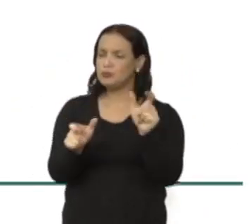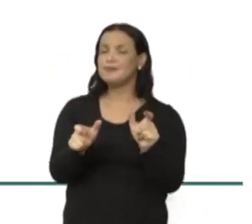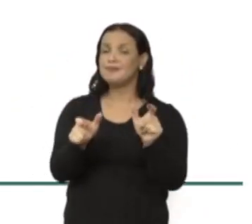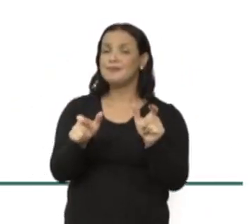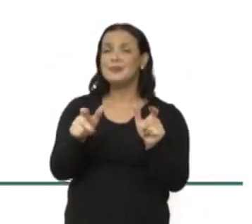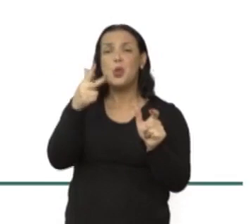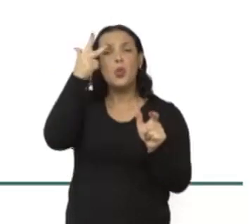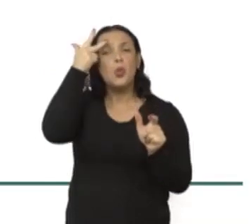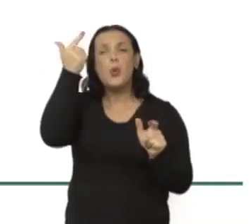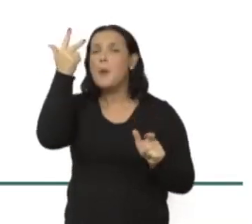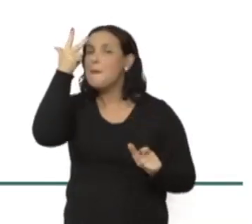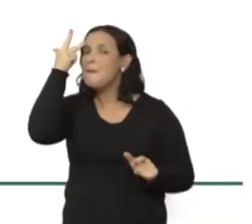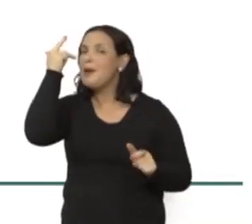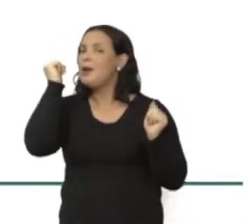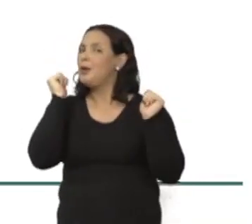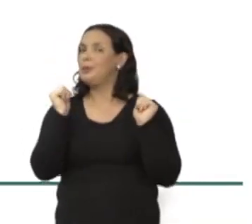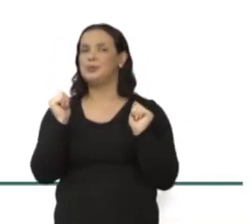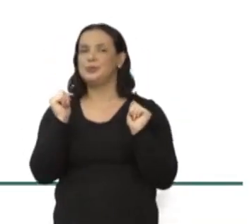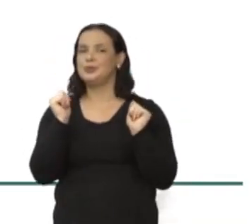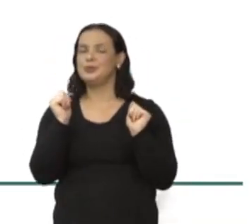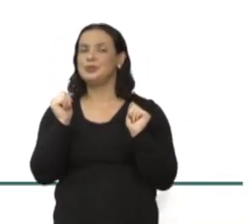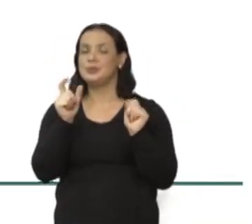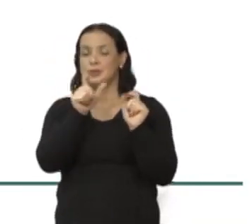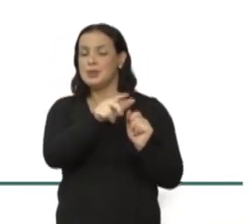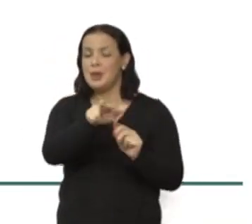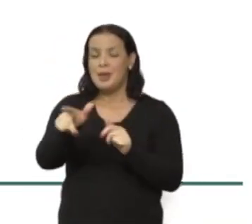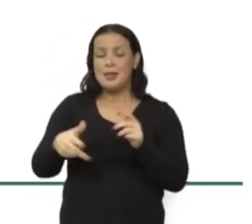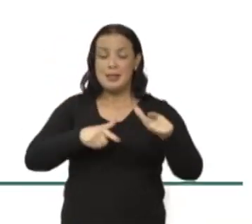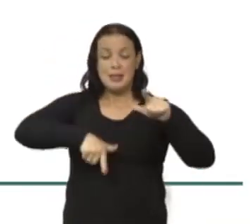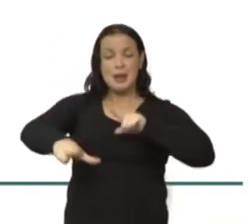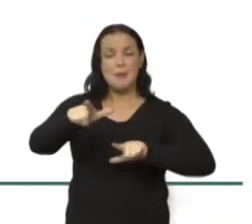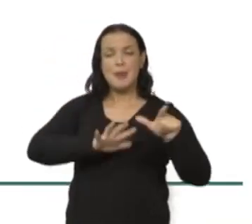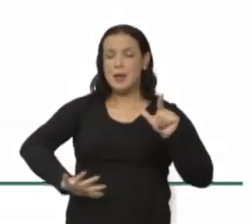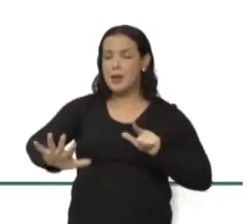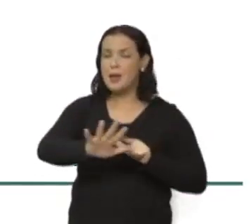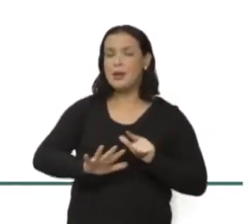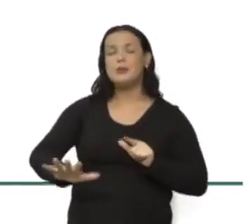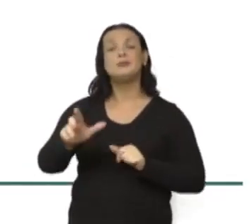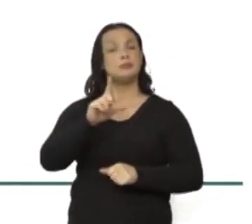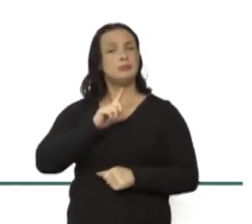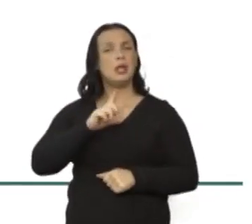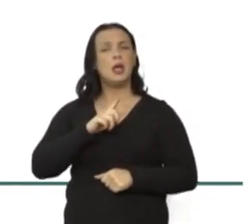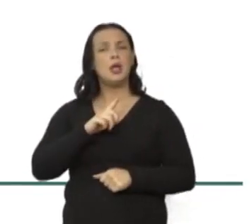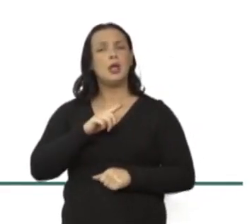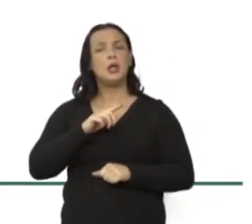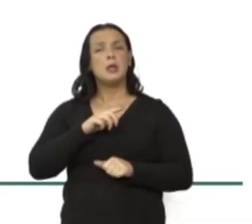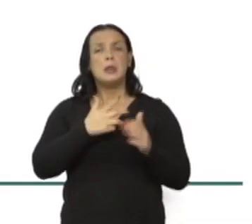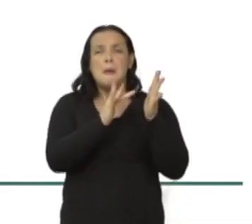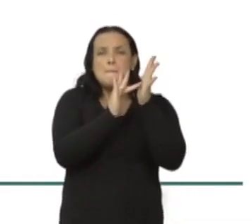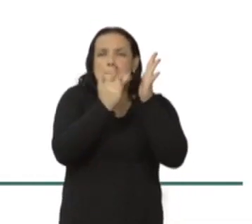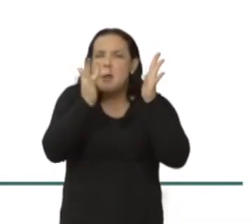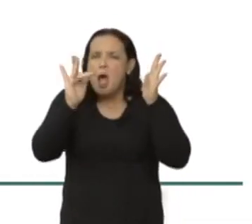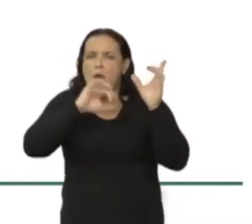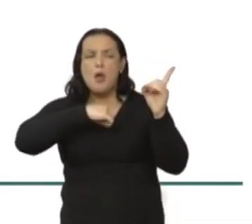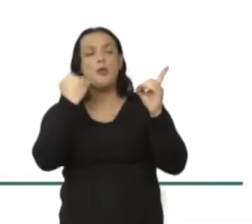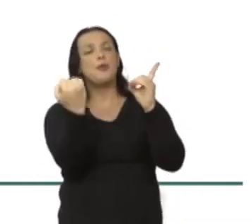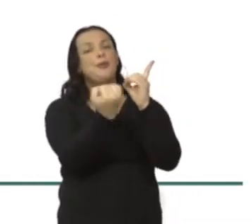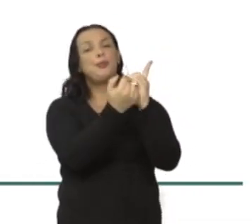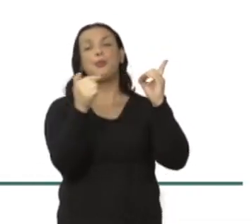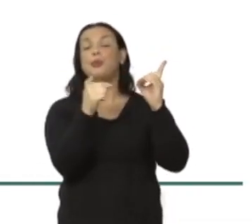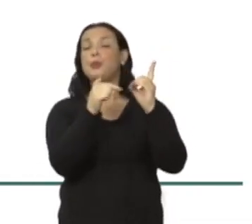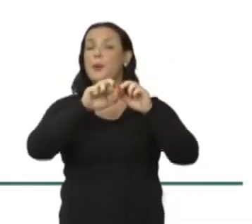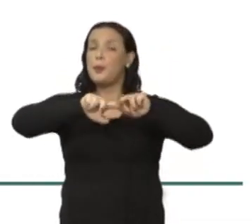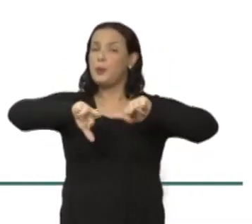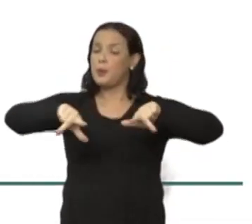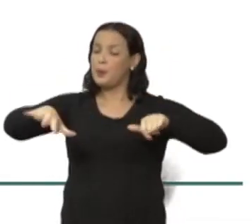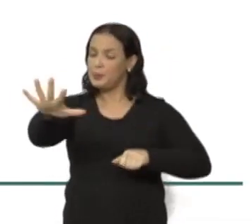naturalizada. Então, a gente deveria ter espaços de trabalho que refletem essa sociedade. Então, diversidade nos